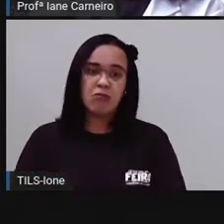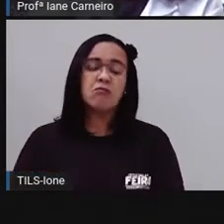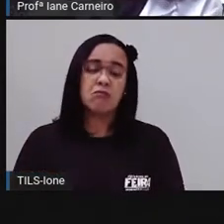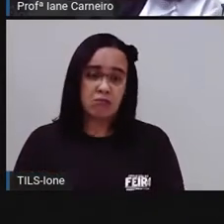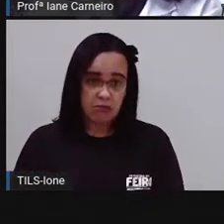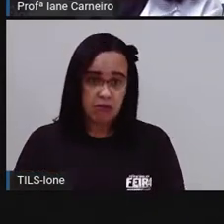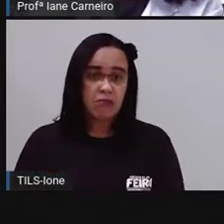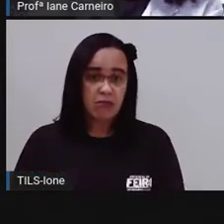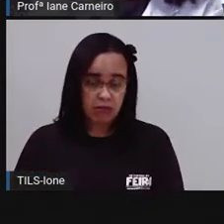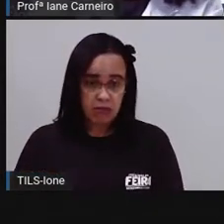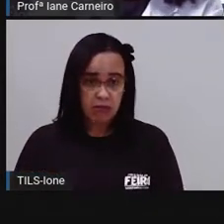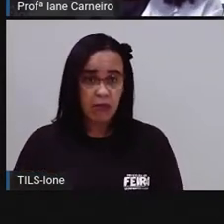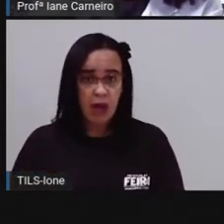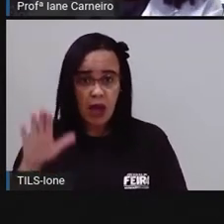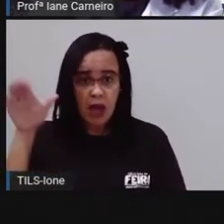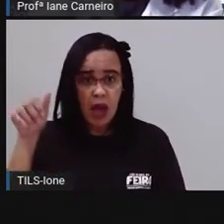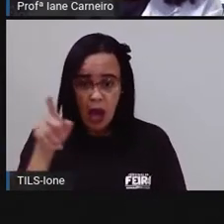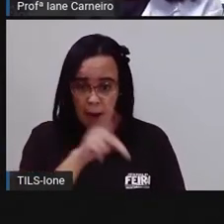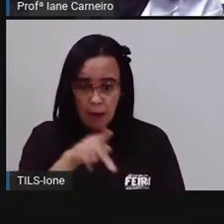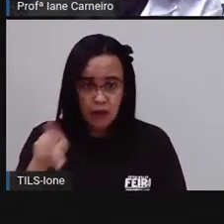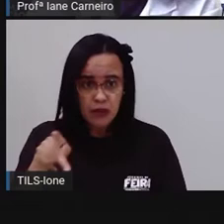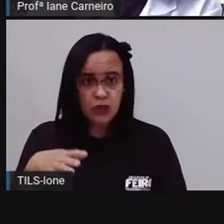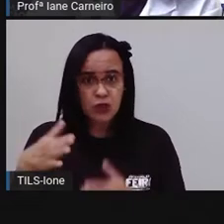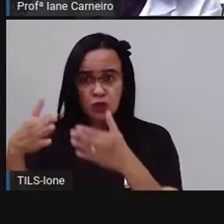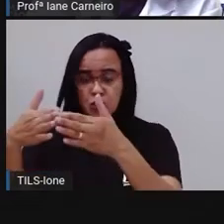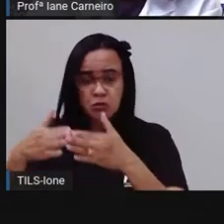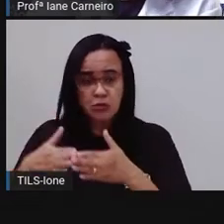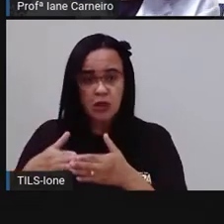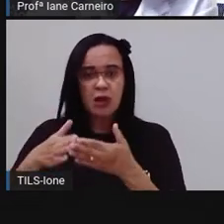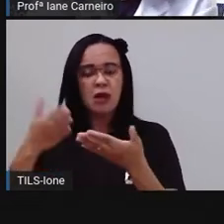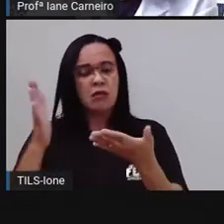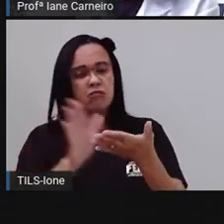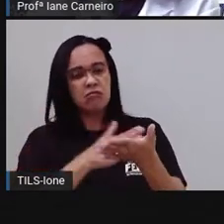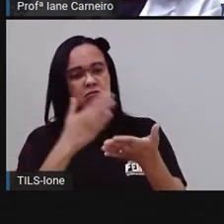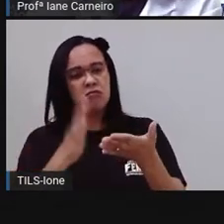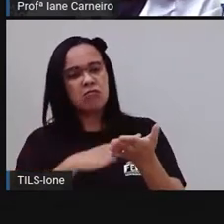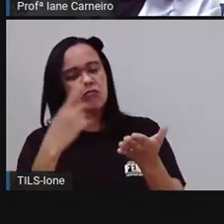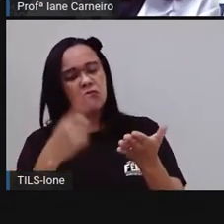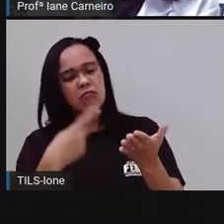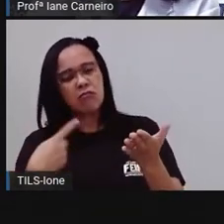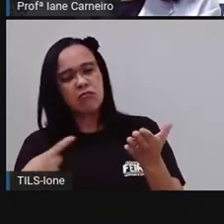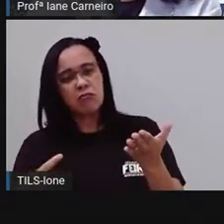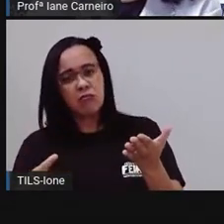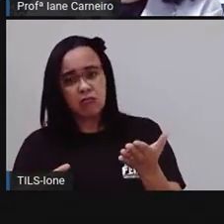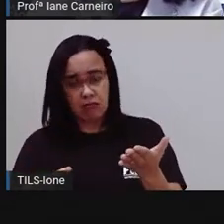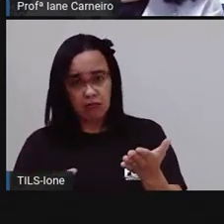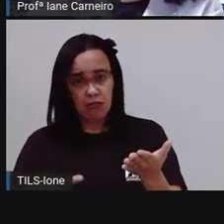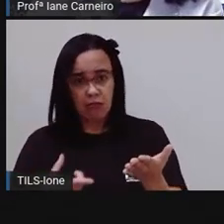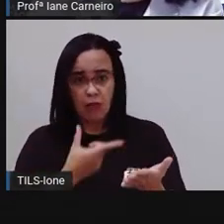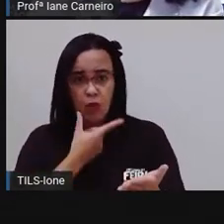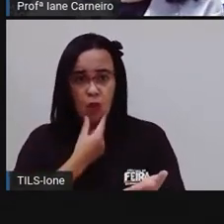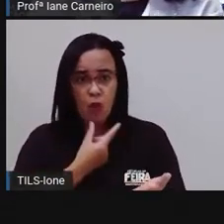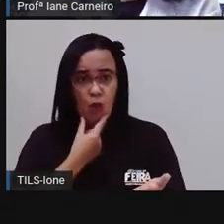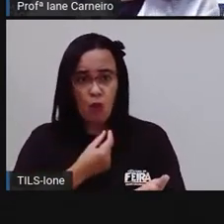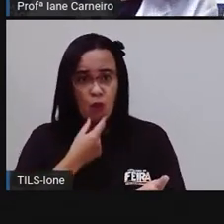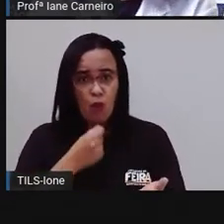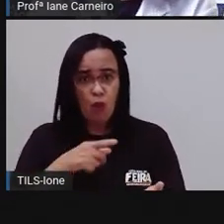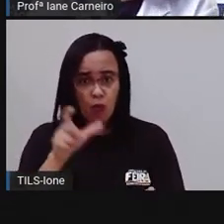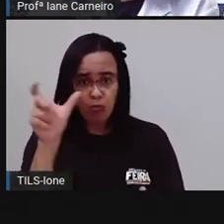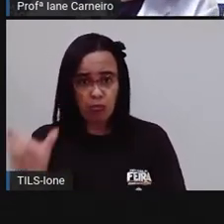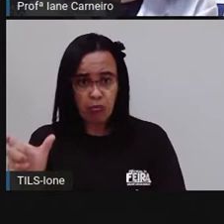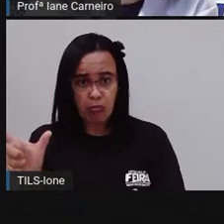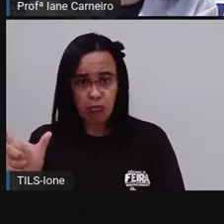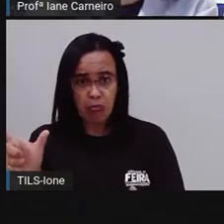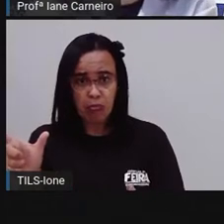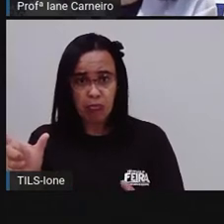Quando a professora pedia, abram seus cadernos. Pedro logo começava a sentir